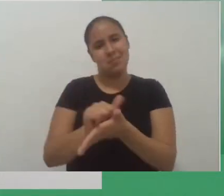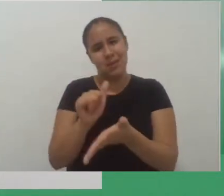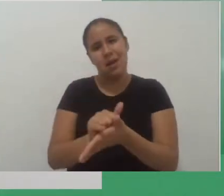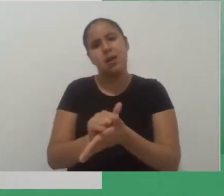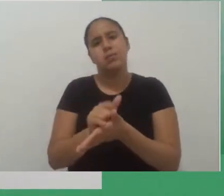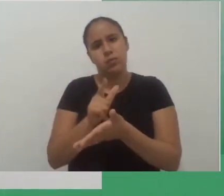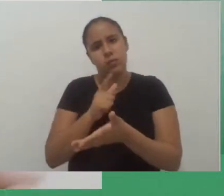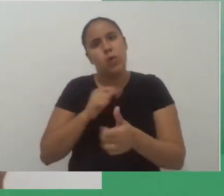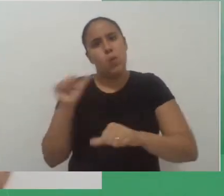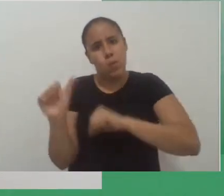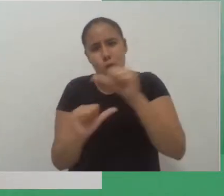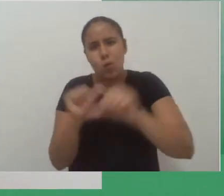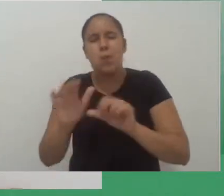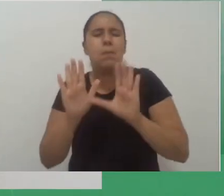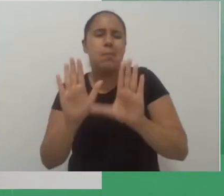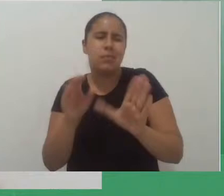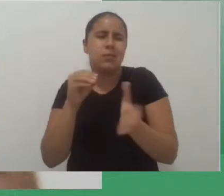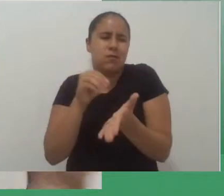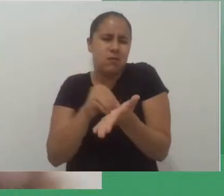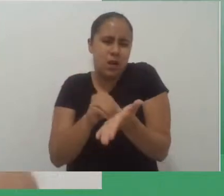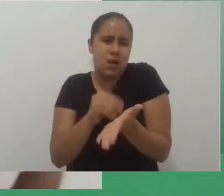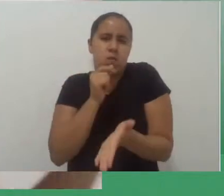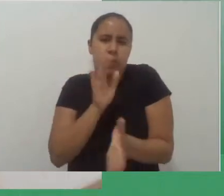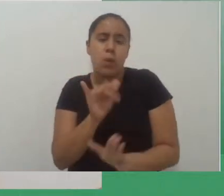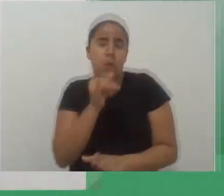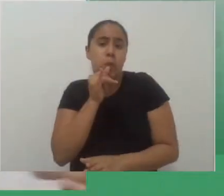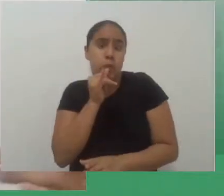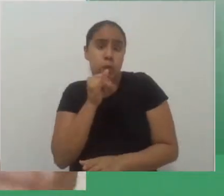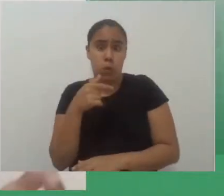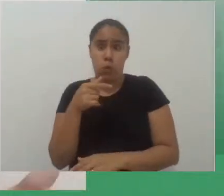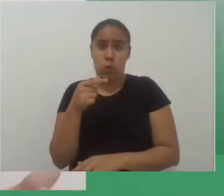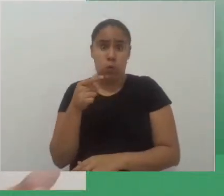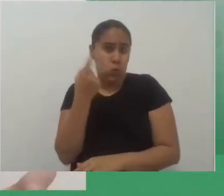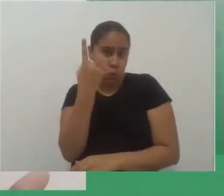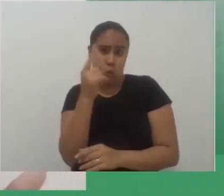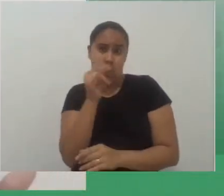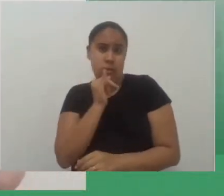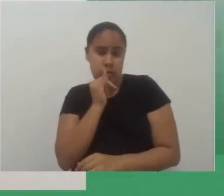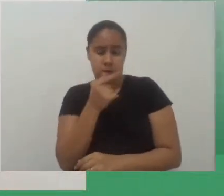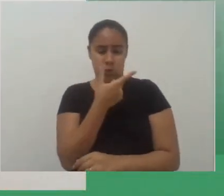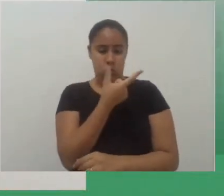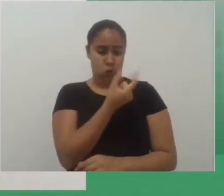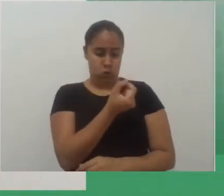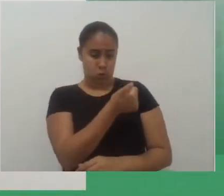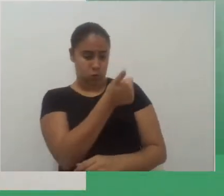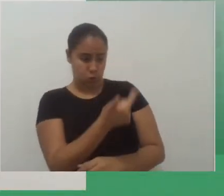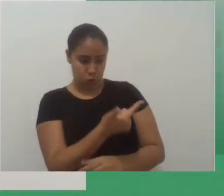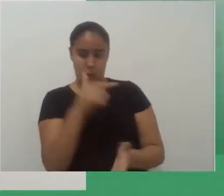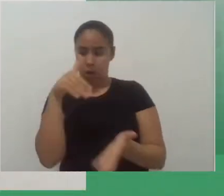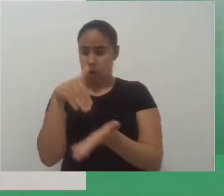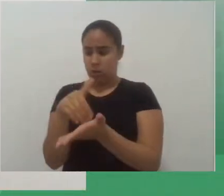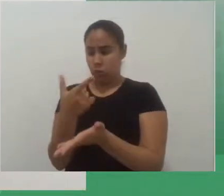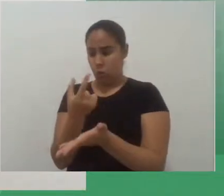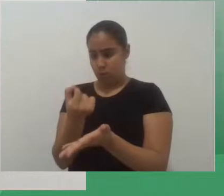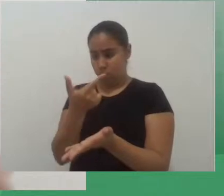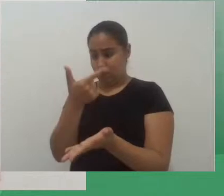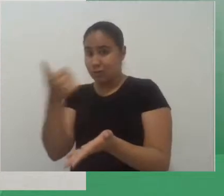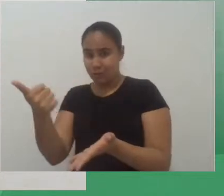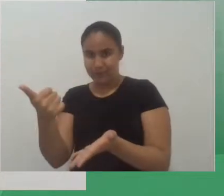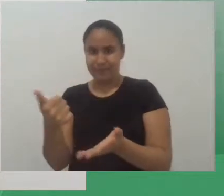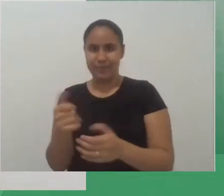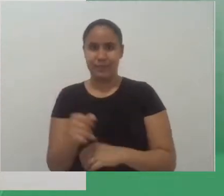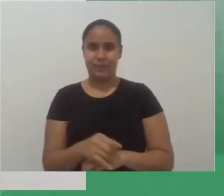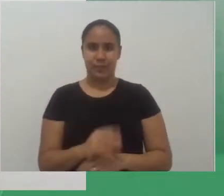vou te dar um exemplo agora posso ver como é em 2012 para 2021 no Meet quando a gente faz as